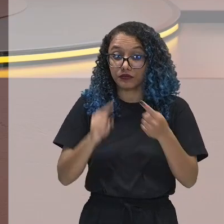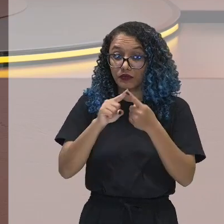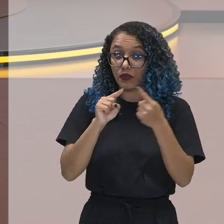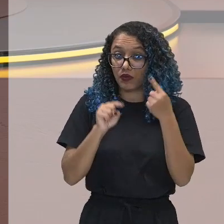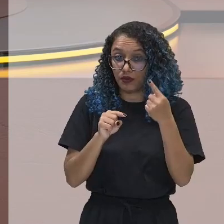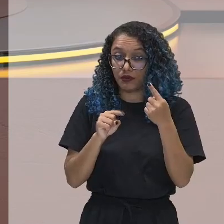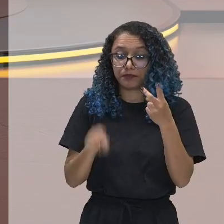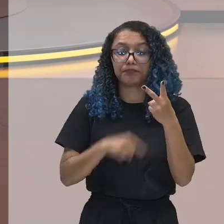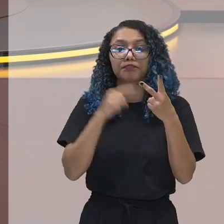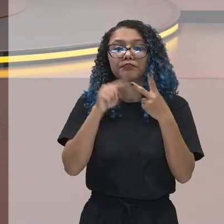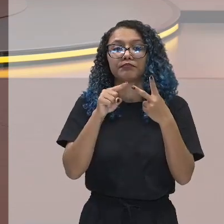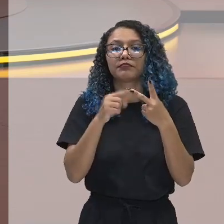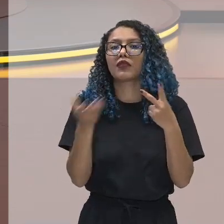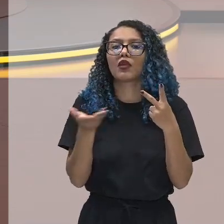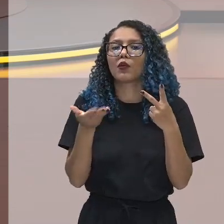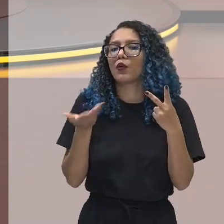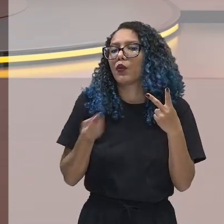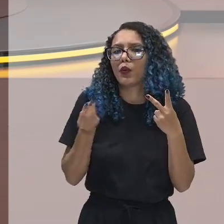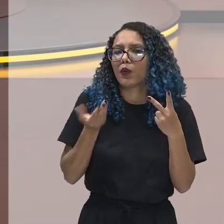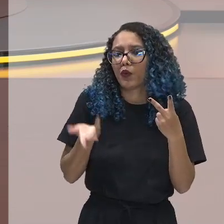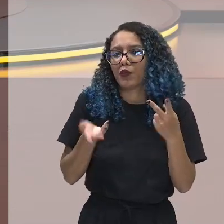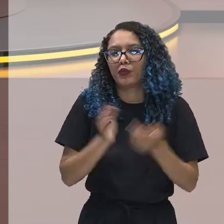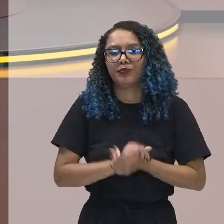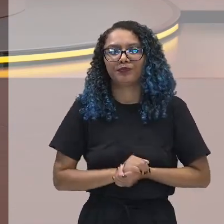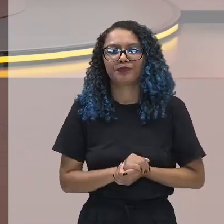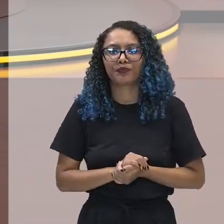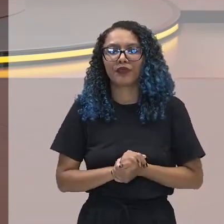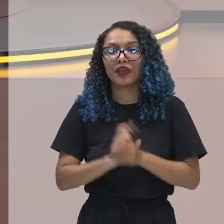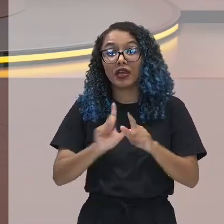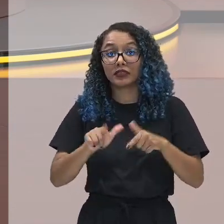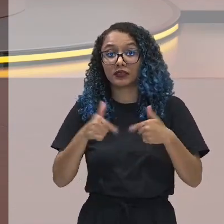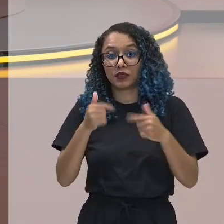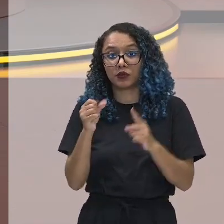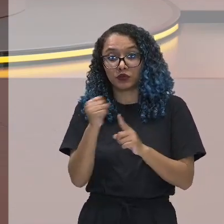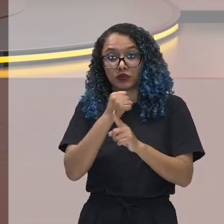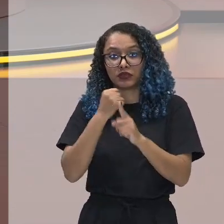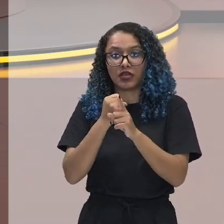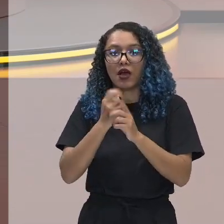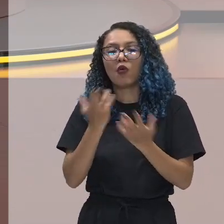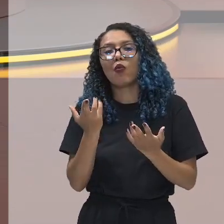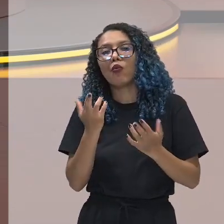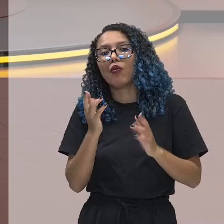Segunda ação, ação racional com relação a valores.